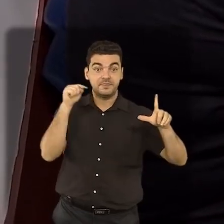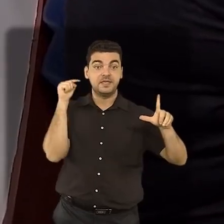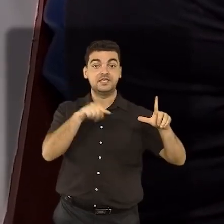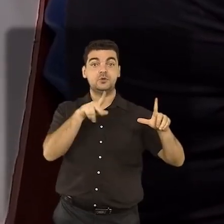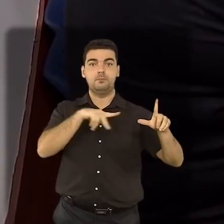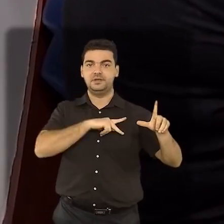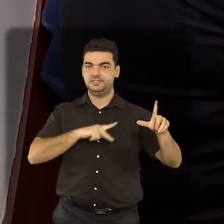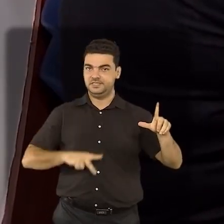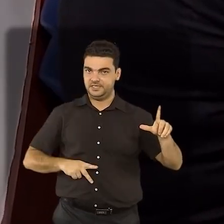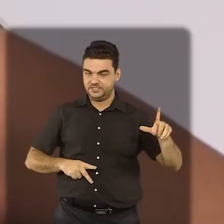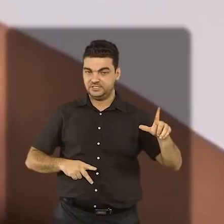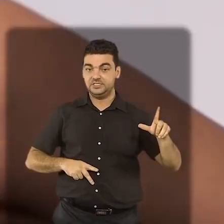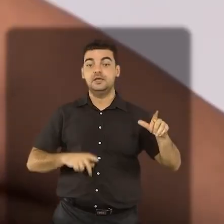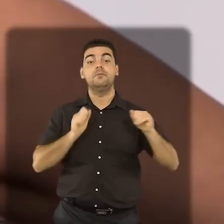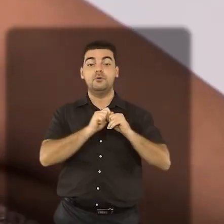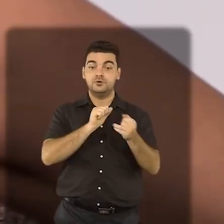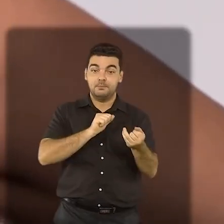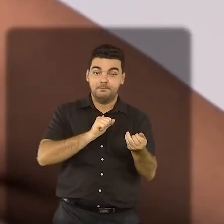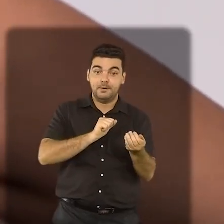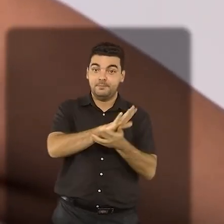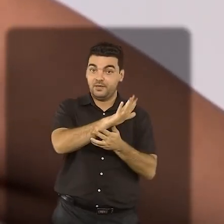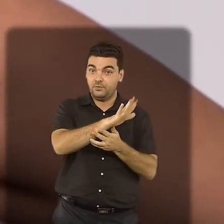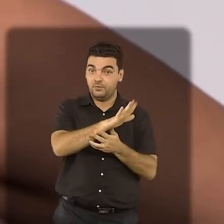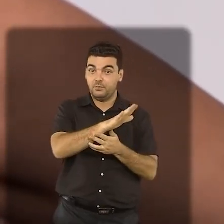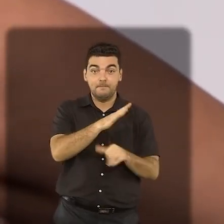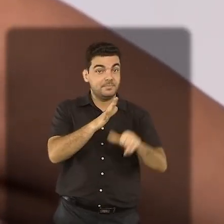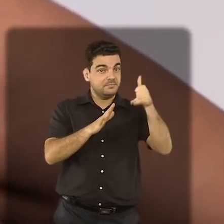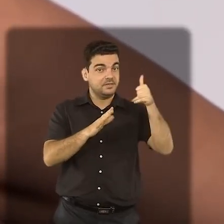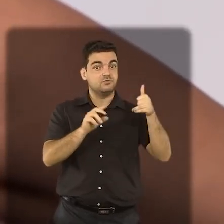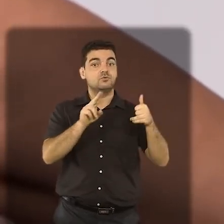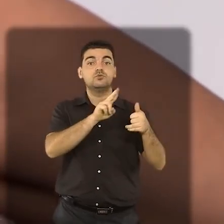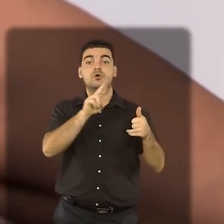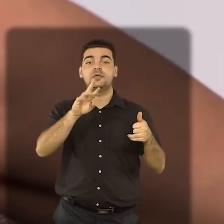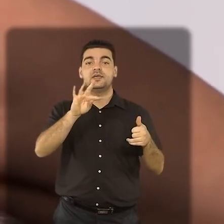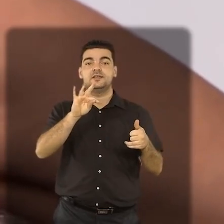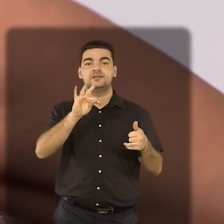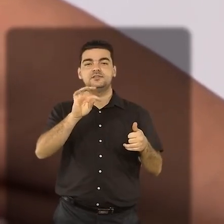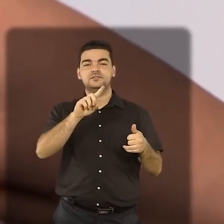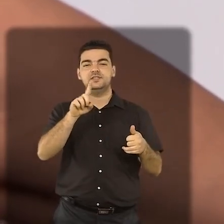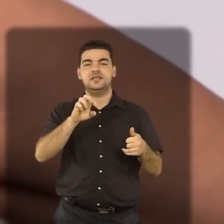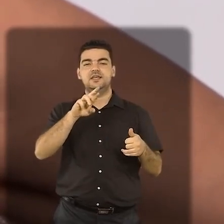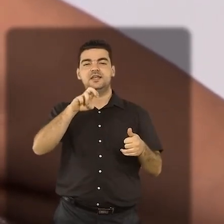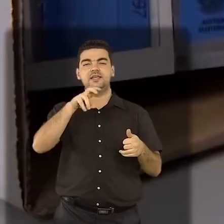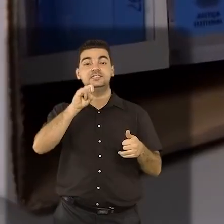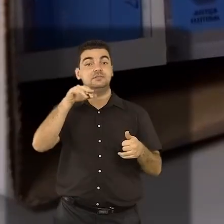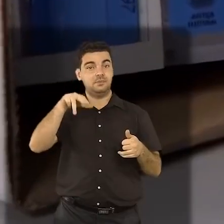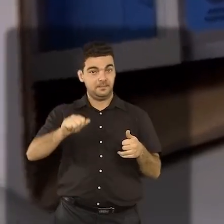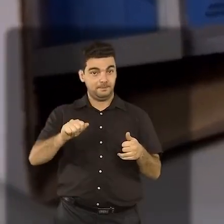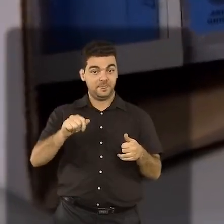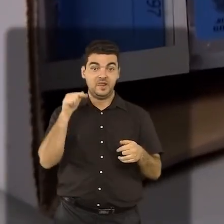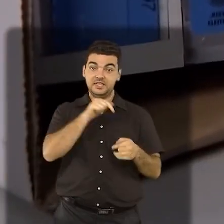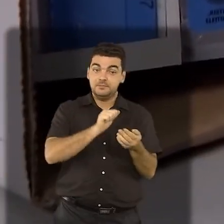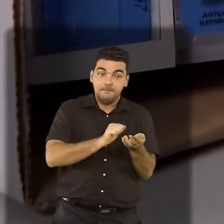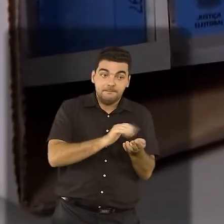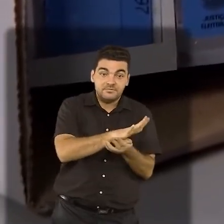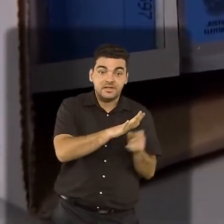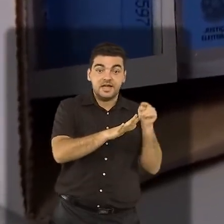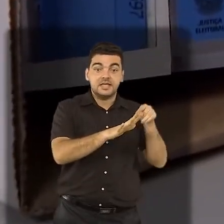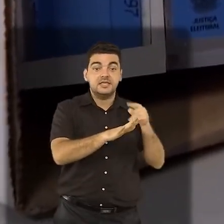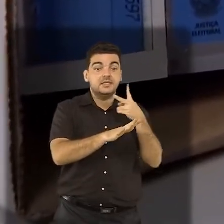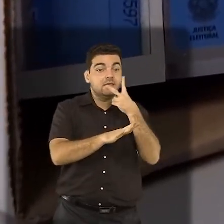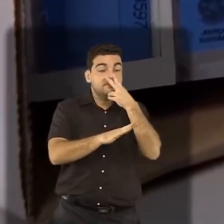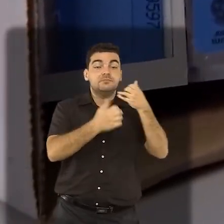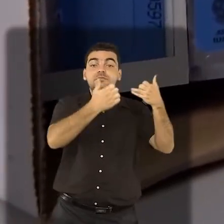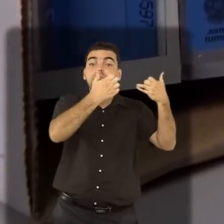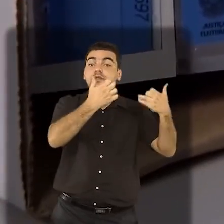presidente da sessão imprime um primeiro boletim, apelidado de zerésima. Esse boletim é como um